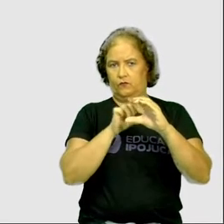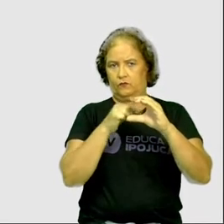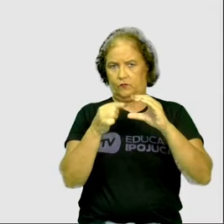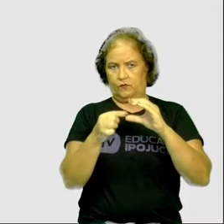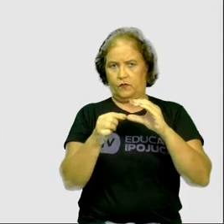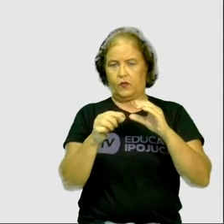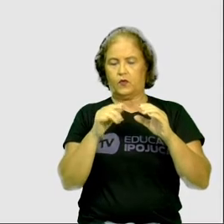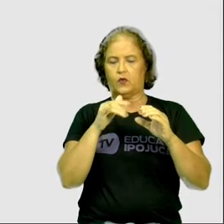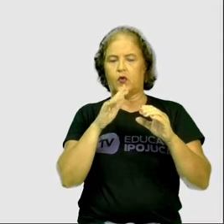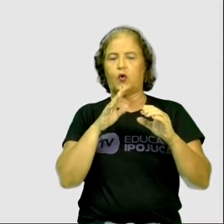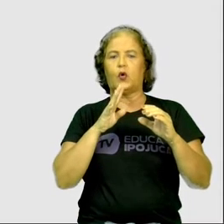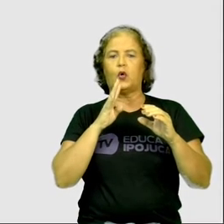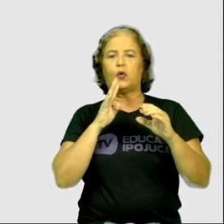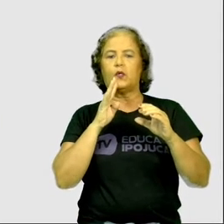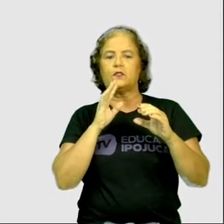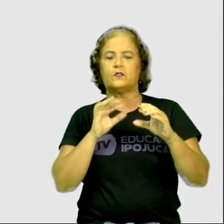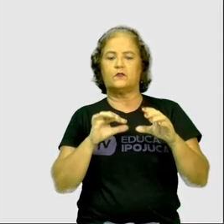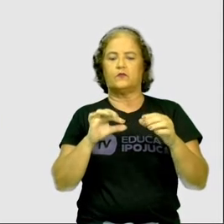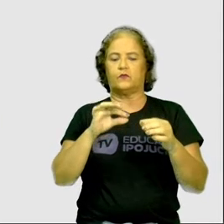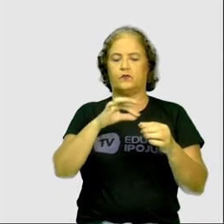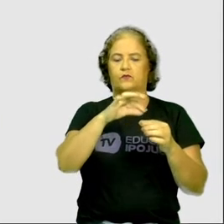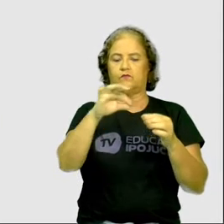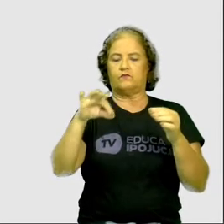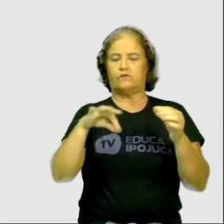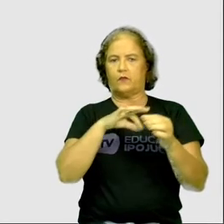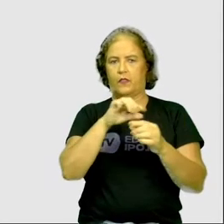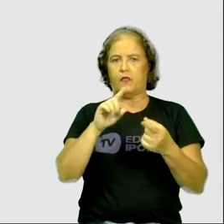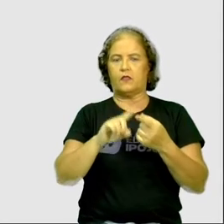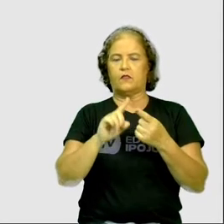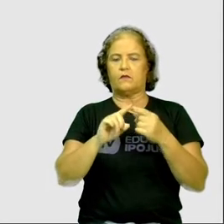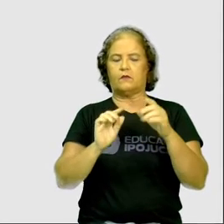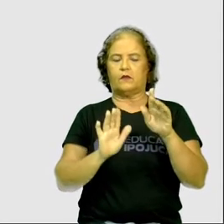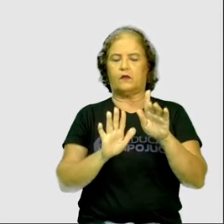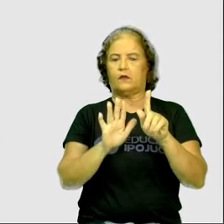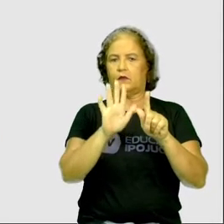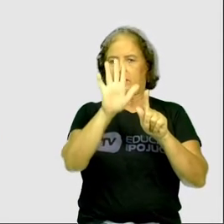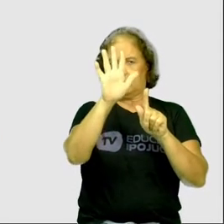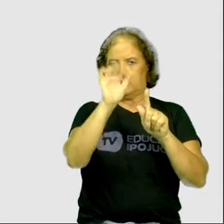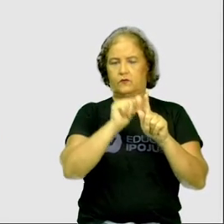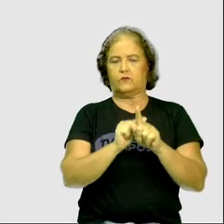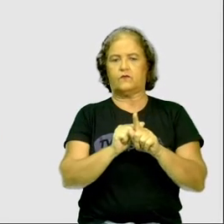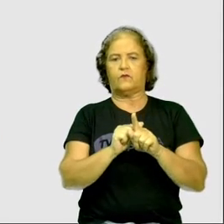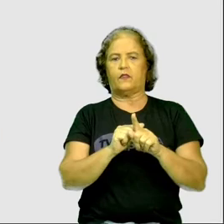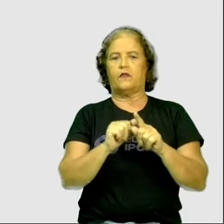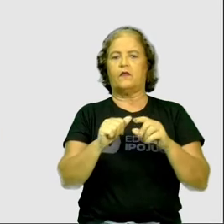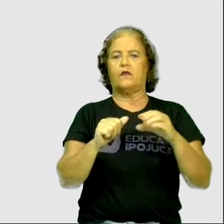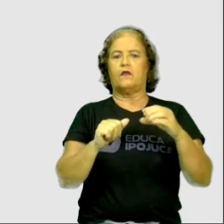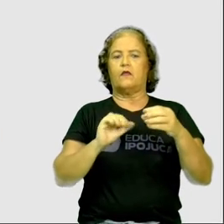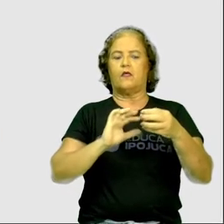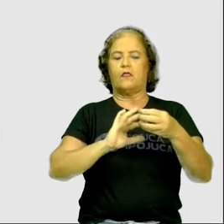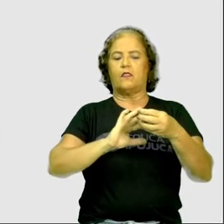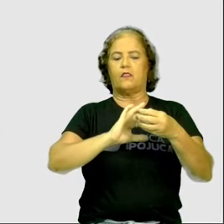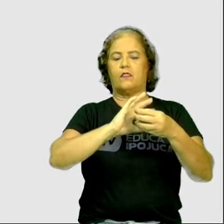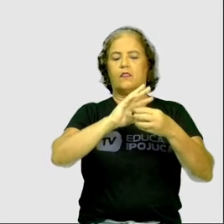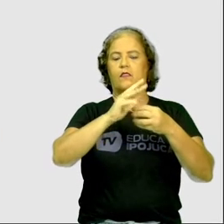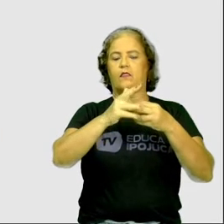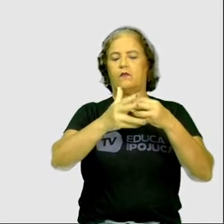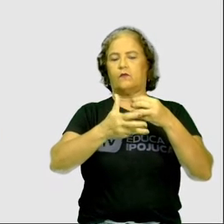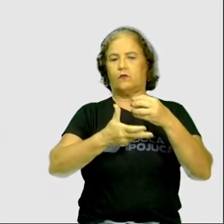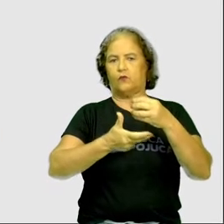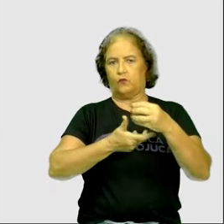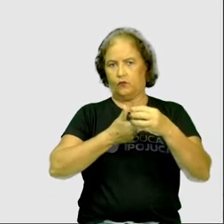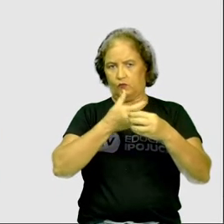E também é gasoso. Netuno, ele tem a sua coloração azul. Por quê?